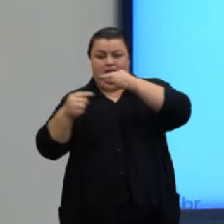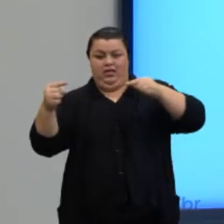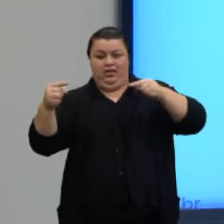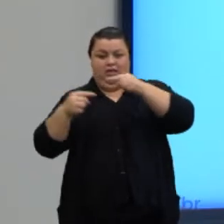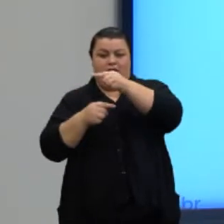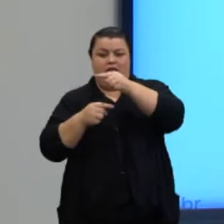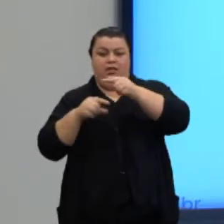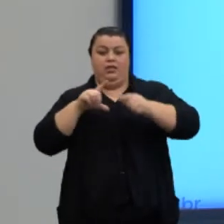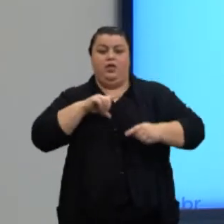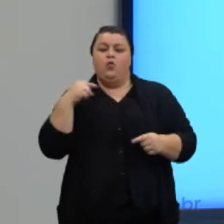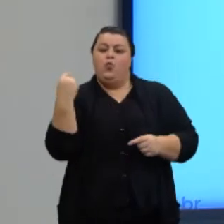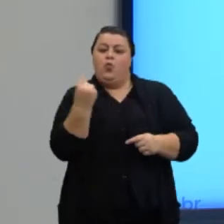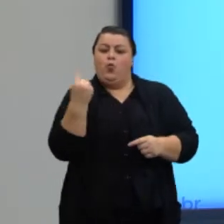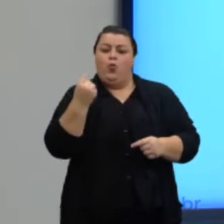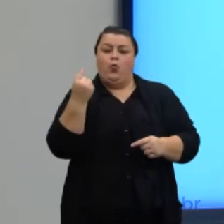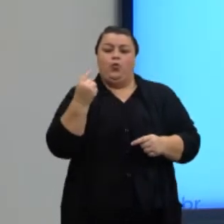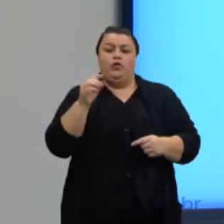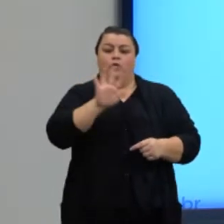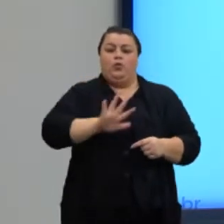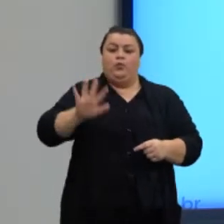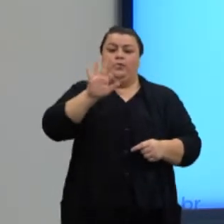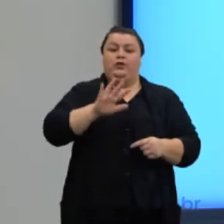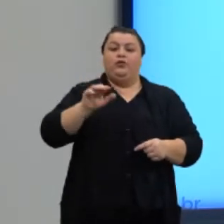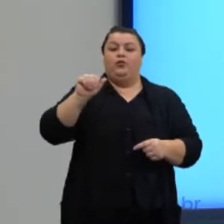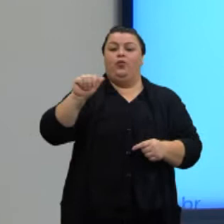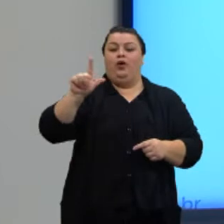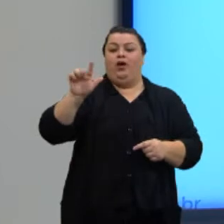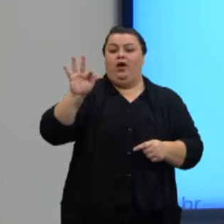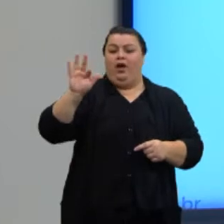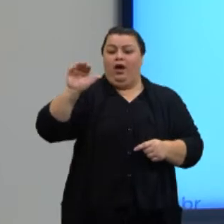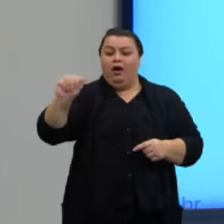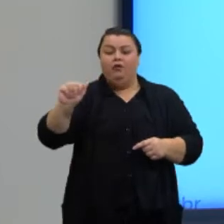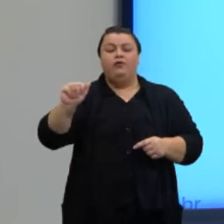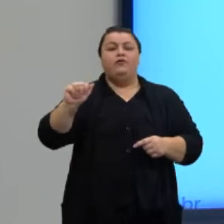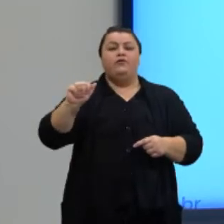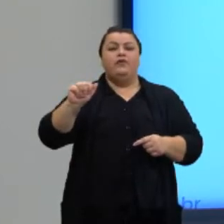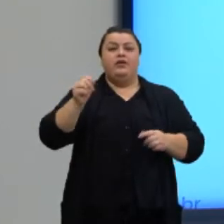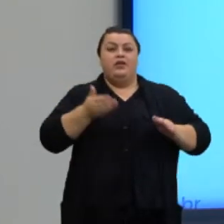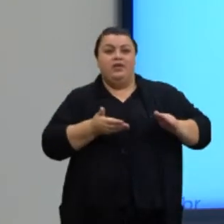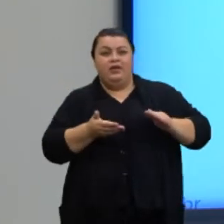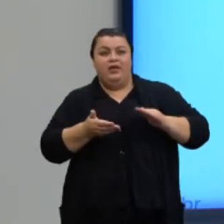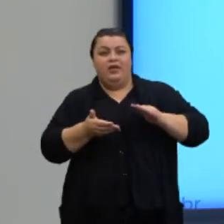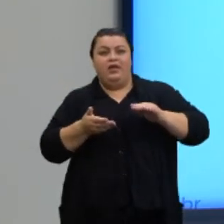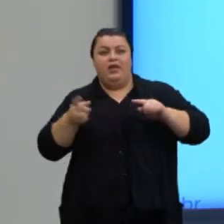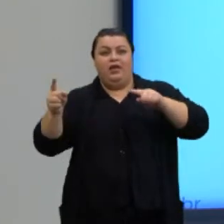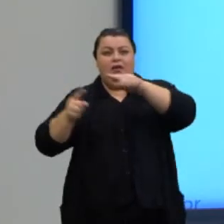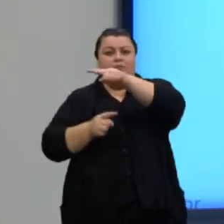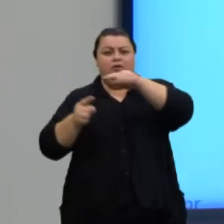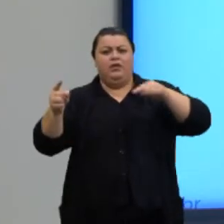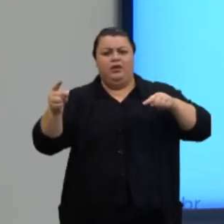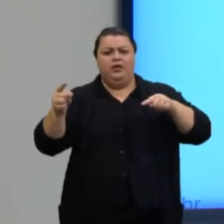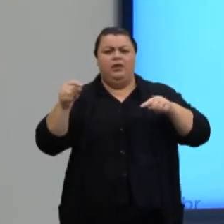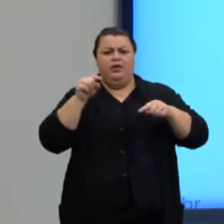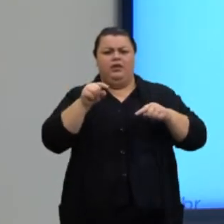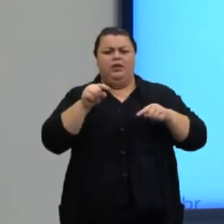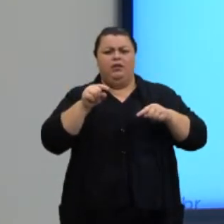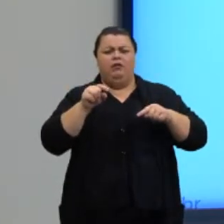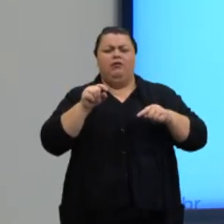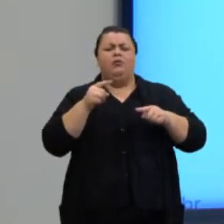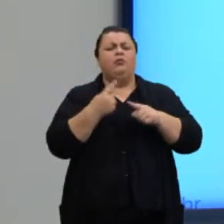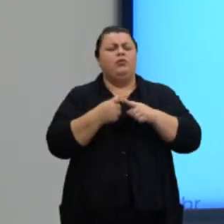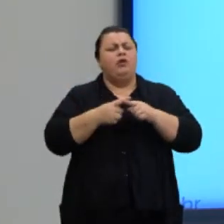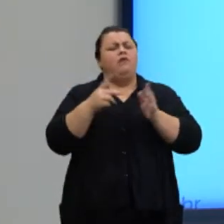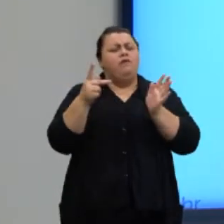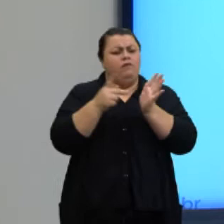contém a reta R e é paralela à reta S. Verdadeira também. Por quê? Porque duas